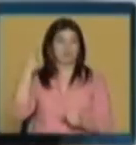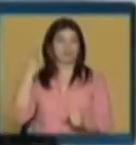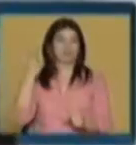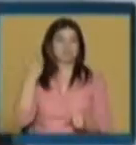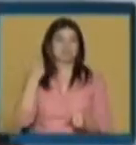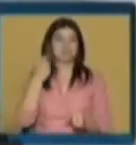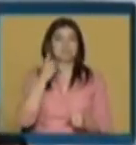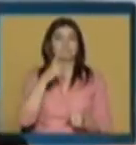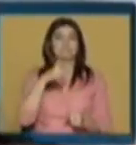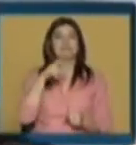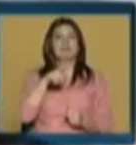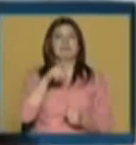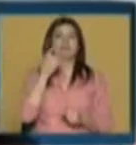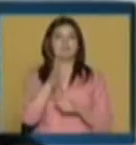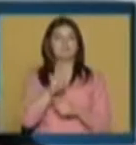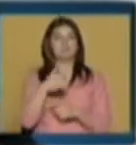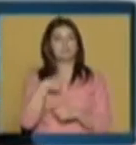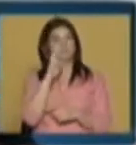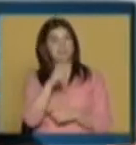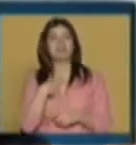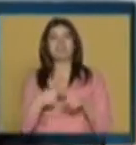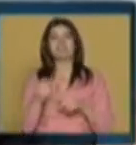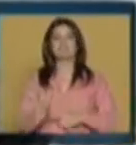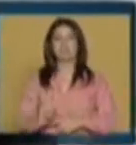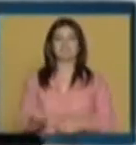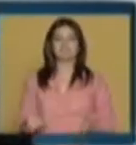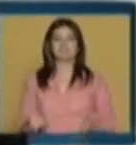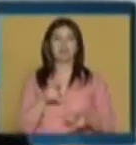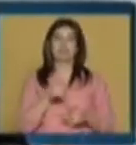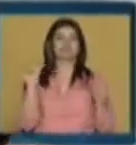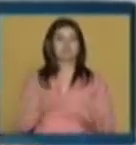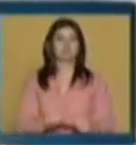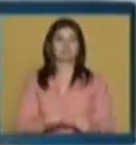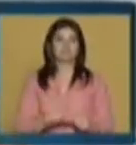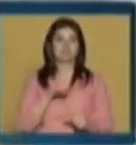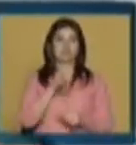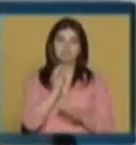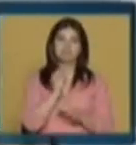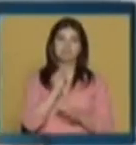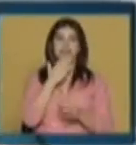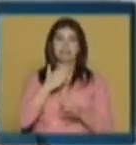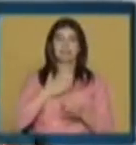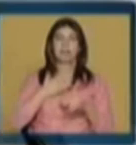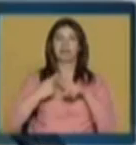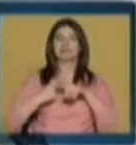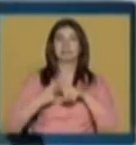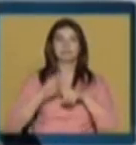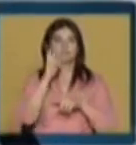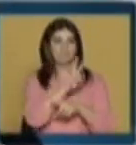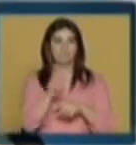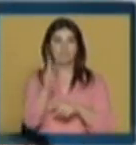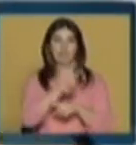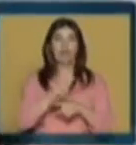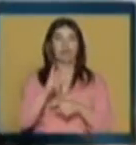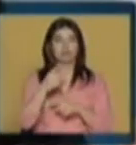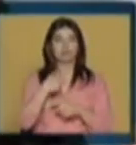enfim, que resulta num processo criativo, é deixar-nos indiferentes, não é? Digamos que esses artefactos têm que apelar para a interação do utilizador, têm que